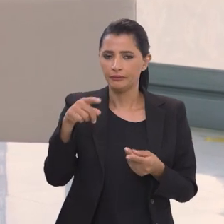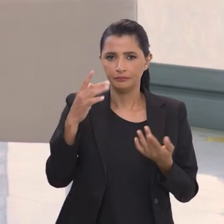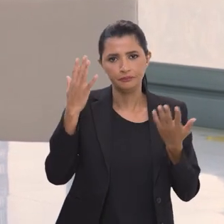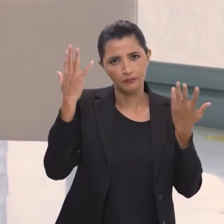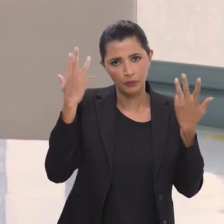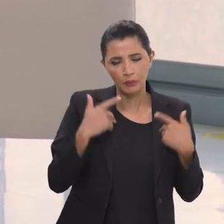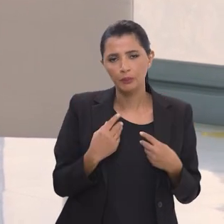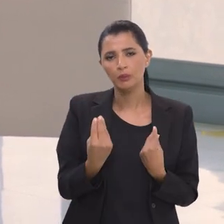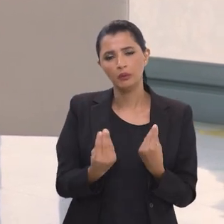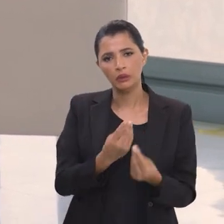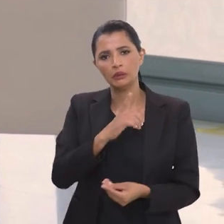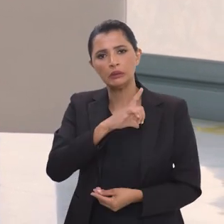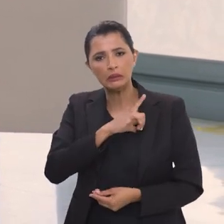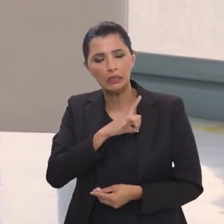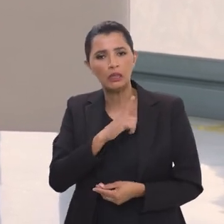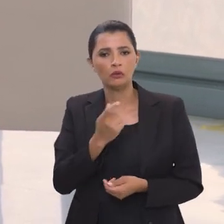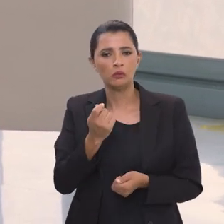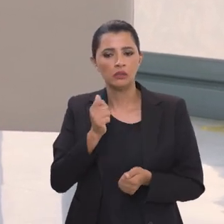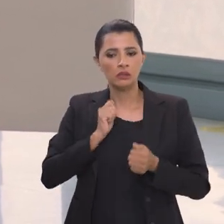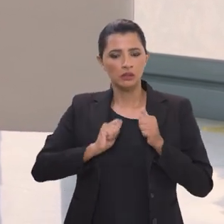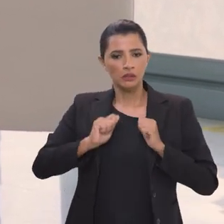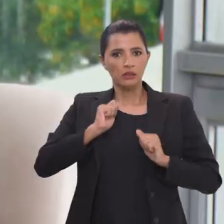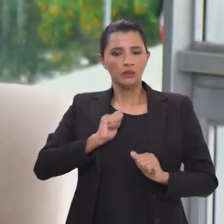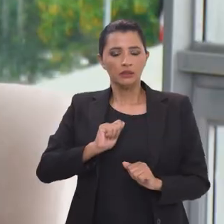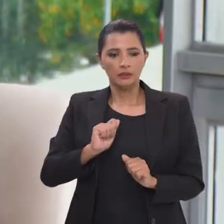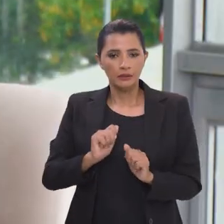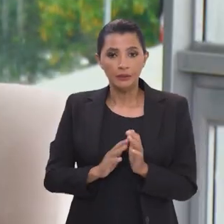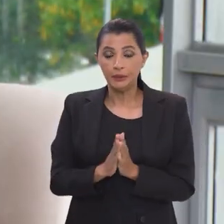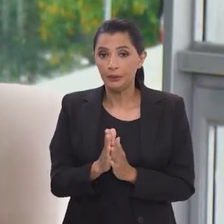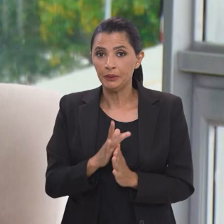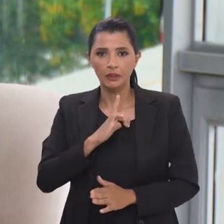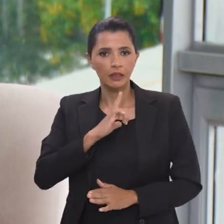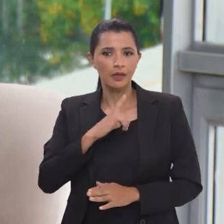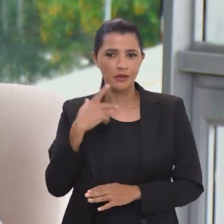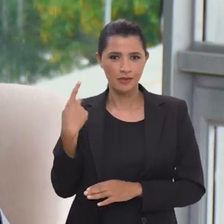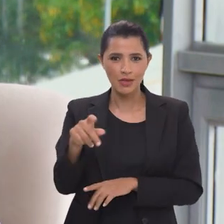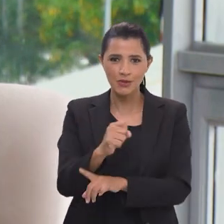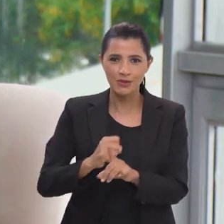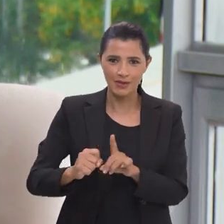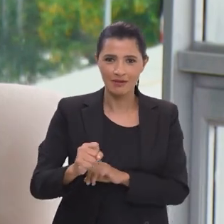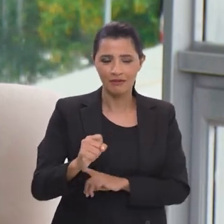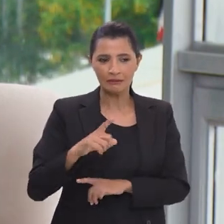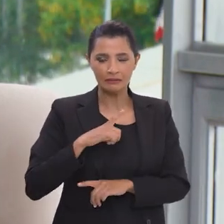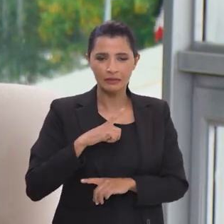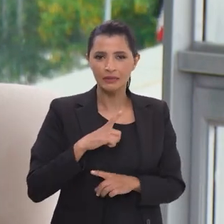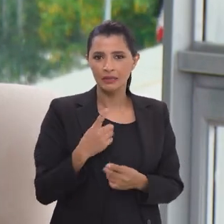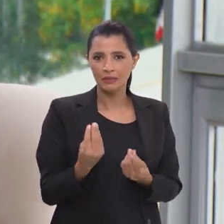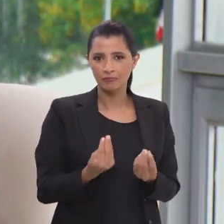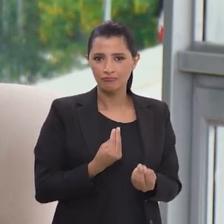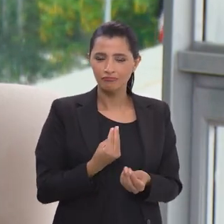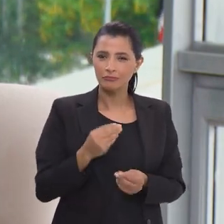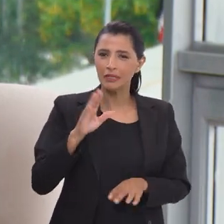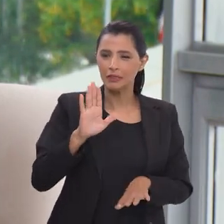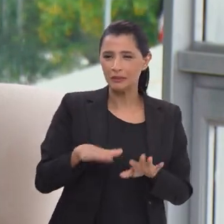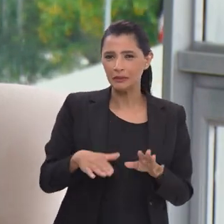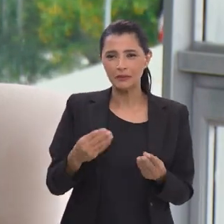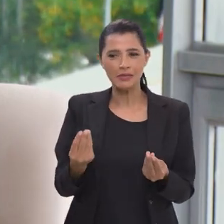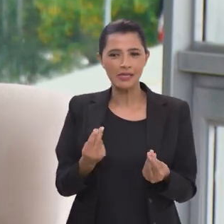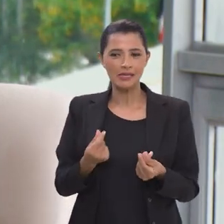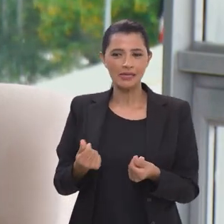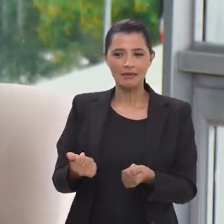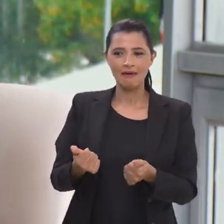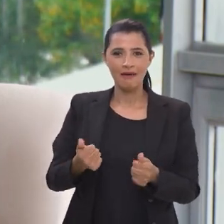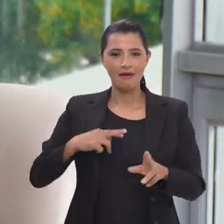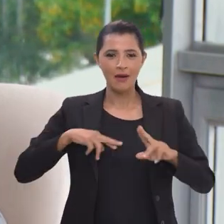naturalmente, existe uma ansiedade por parte da sociedade que muitas